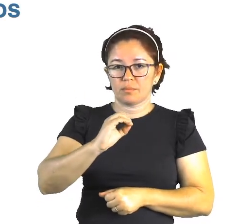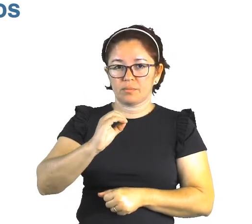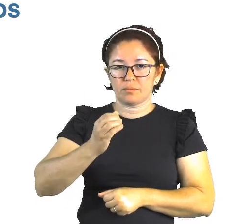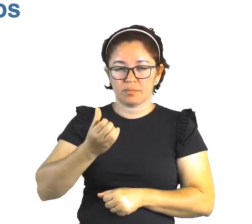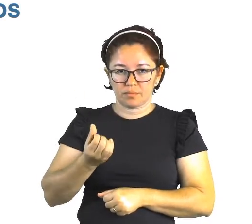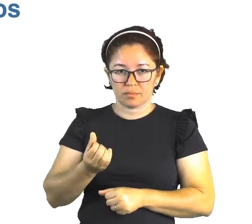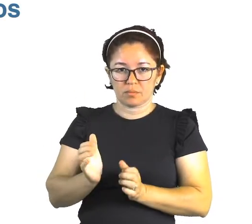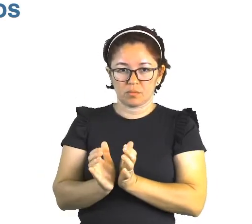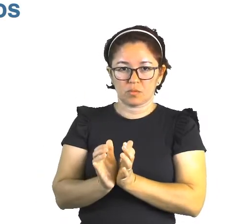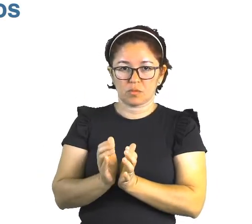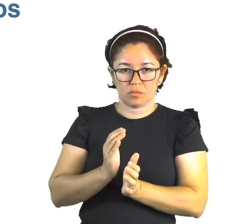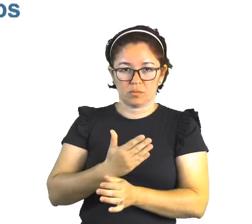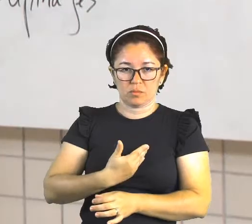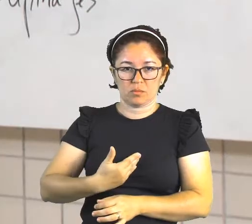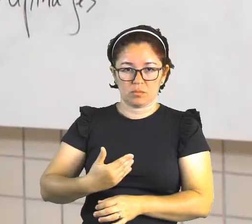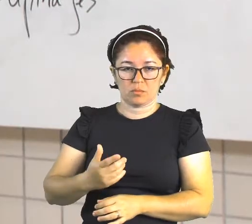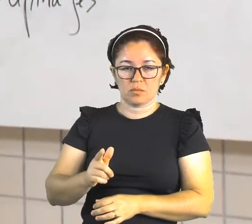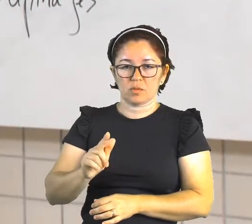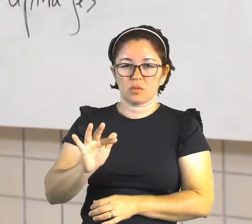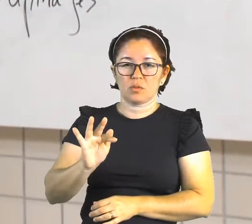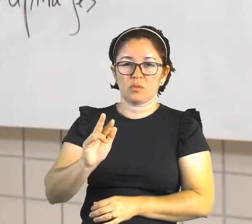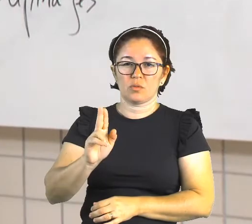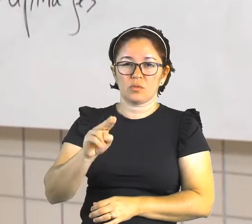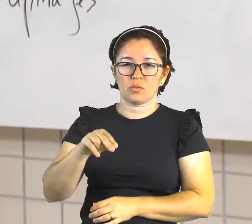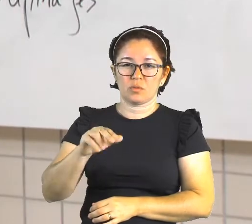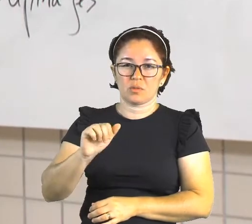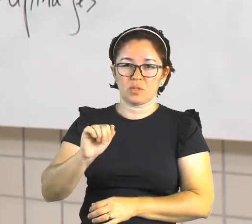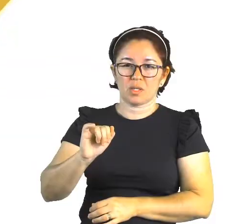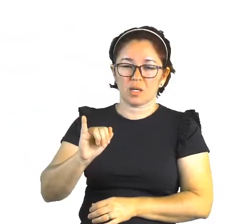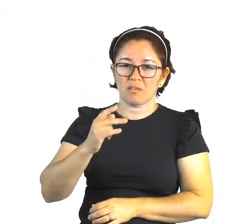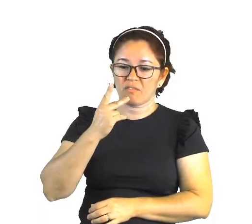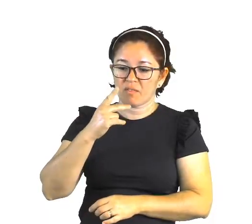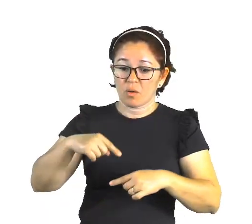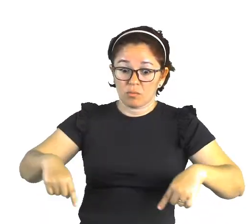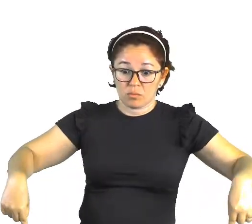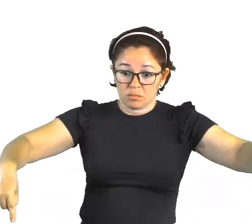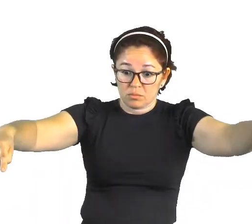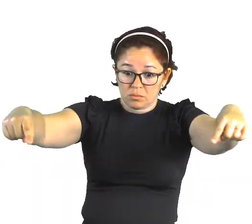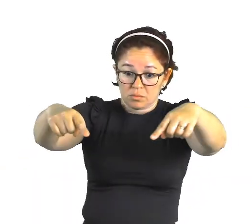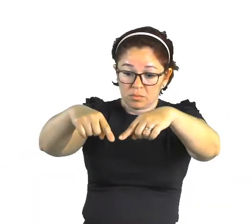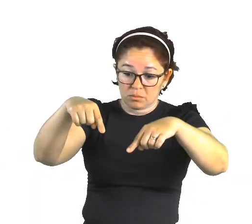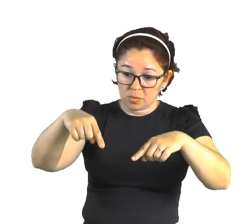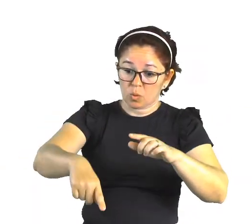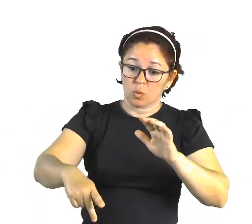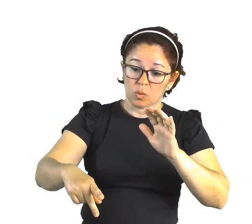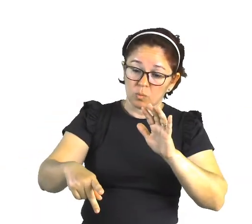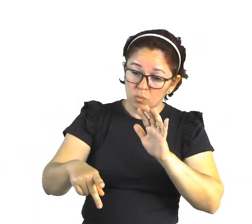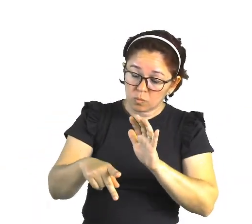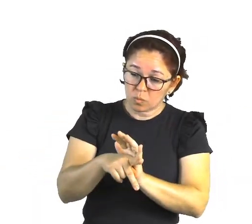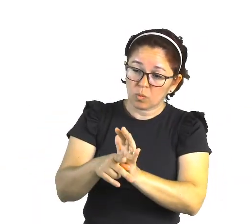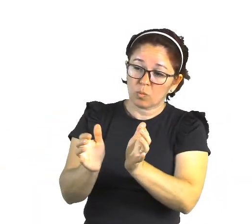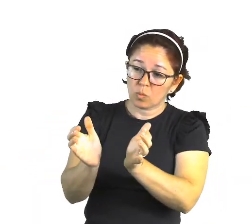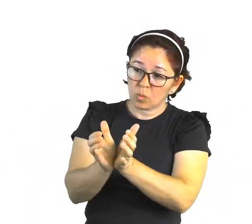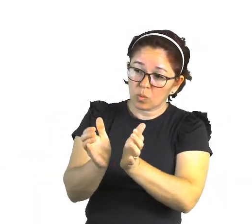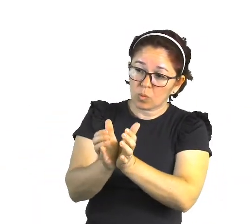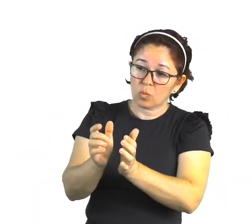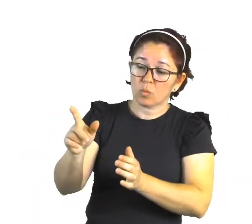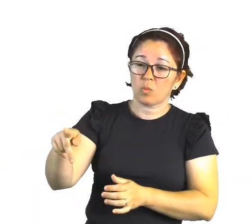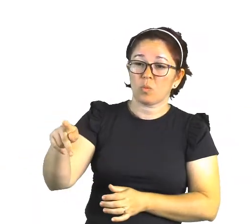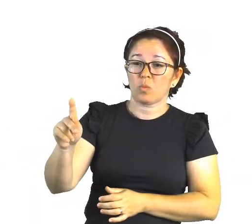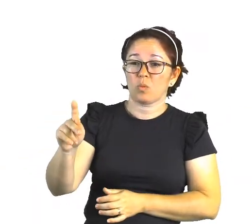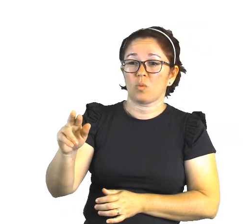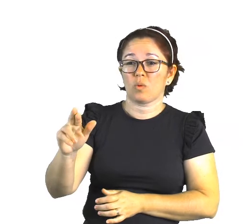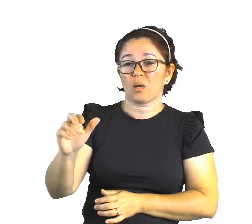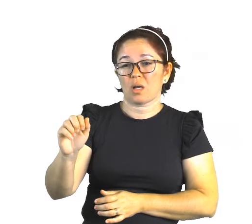caracterizando as terras do povo Crao Canela. Durante 30 anos, povo Crao Canela viveu à margem